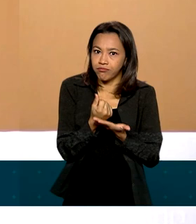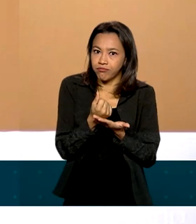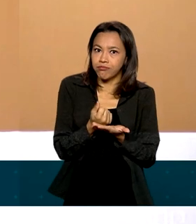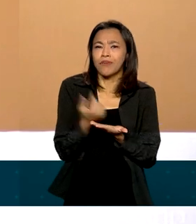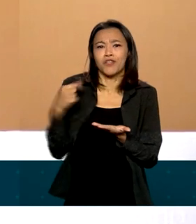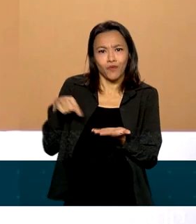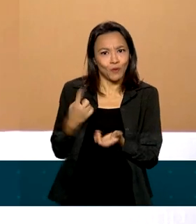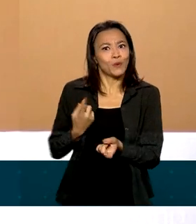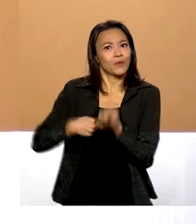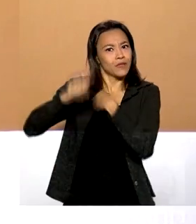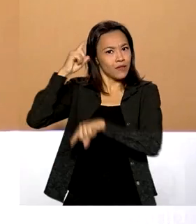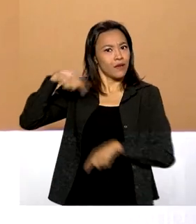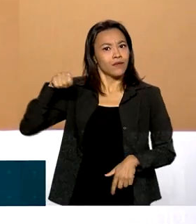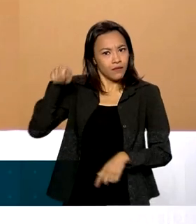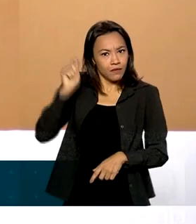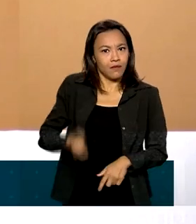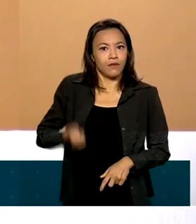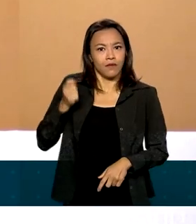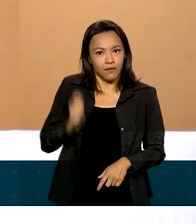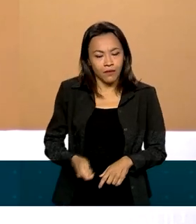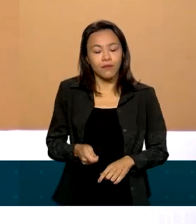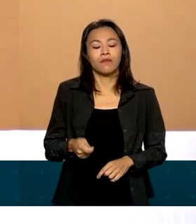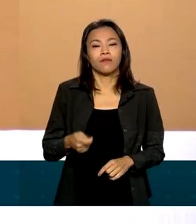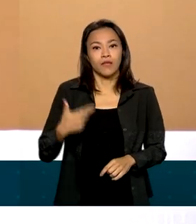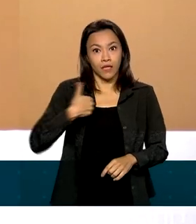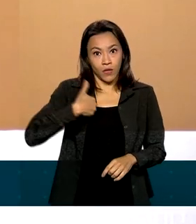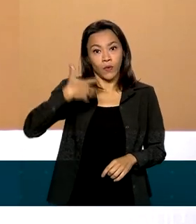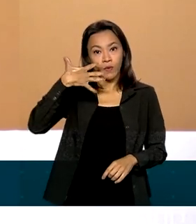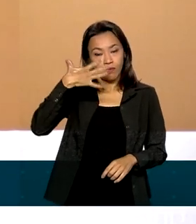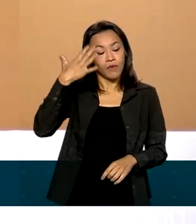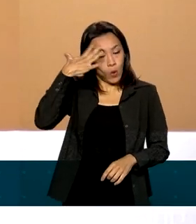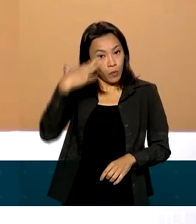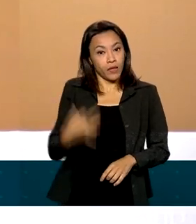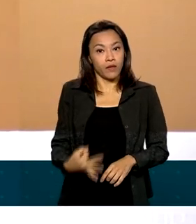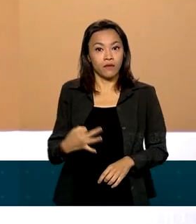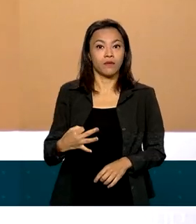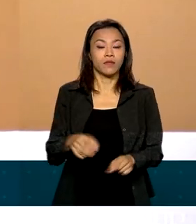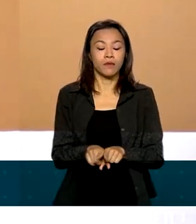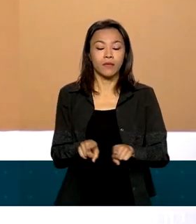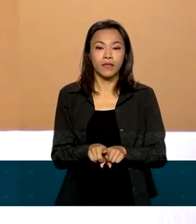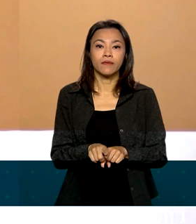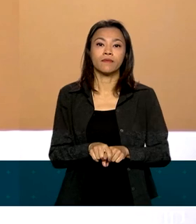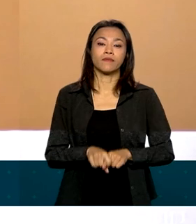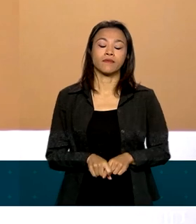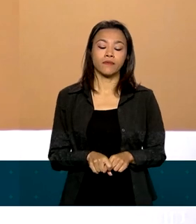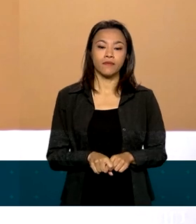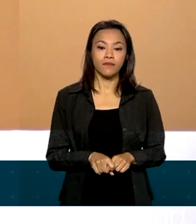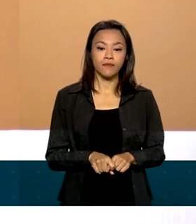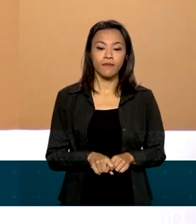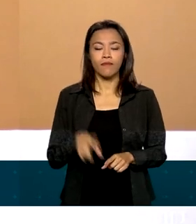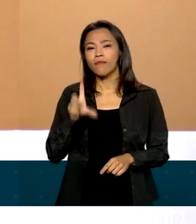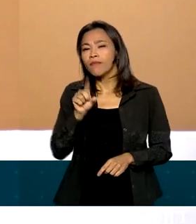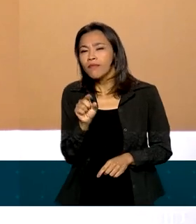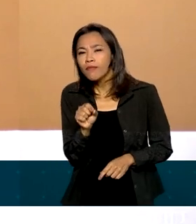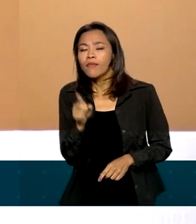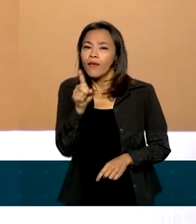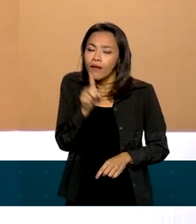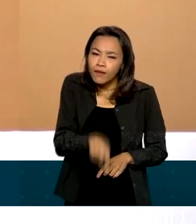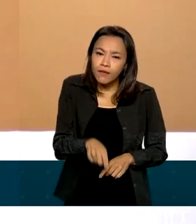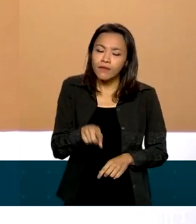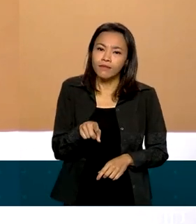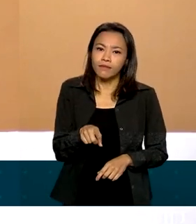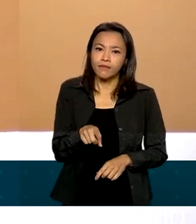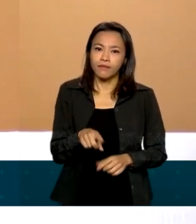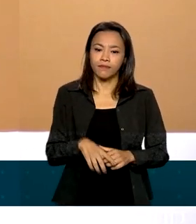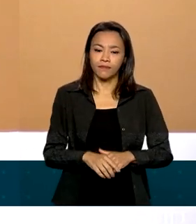sucesso desse leilão, no meu entender, do ponto de vista do governo, é a consolidação